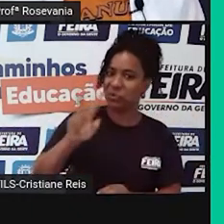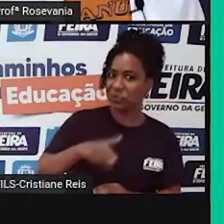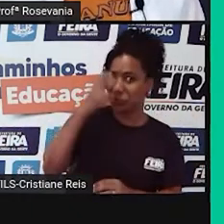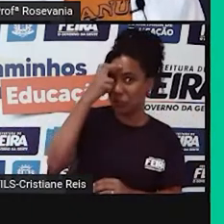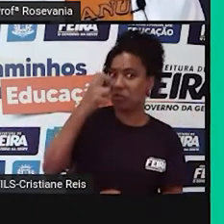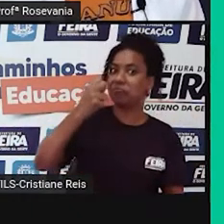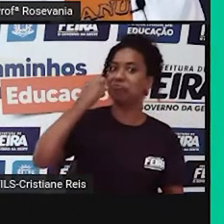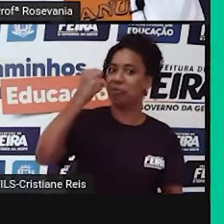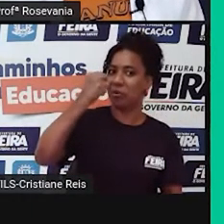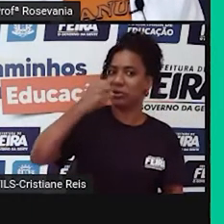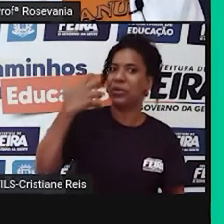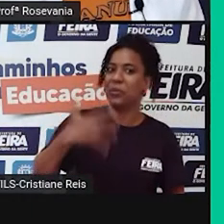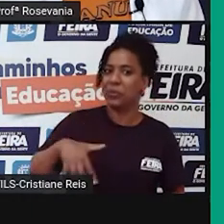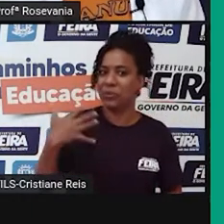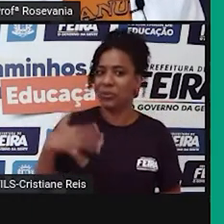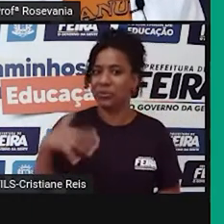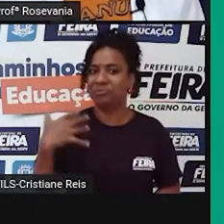viu?